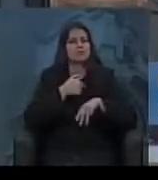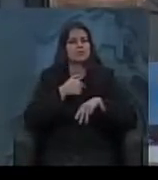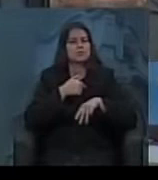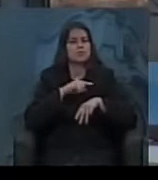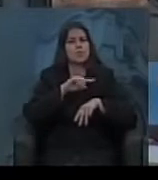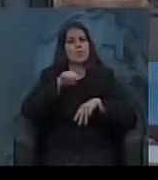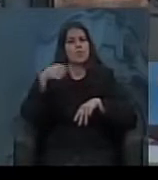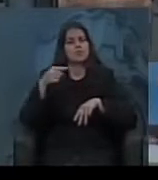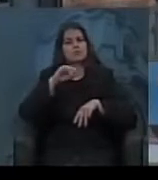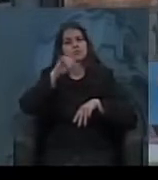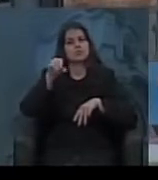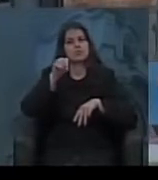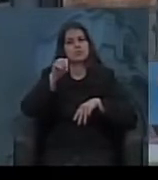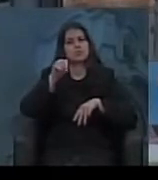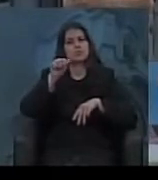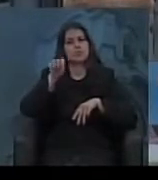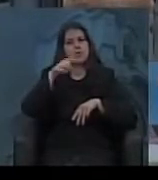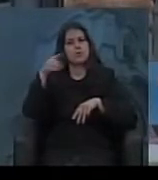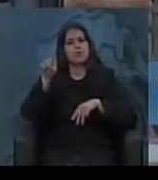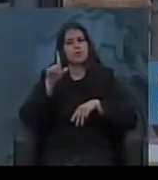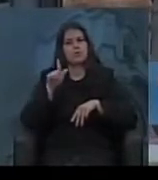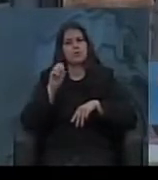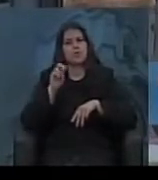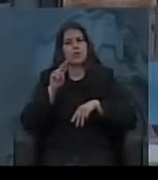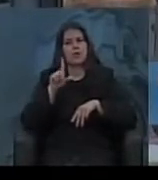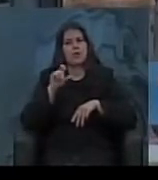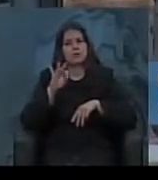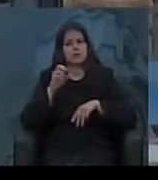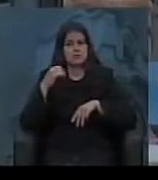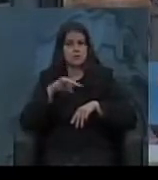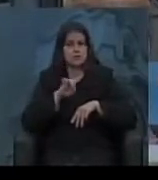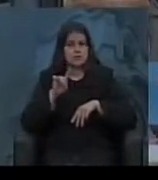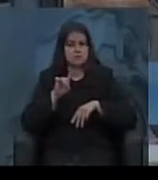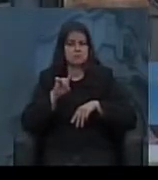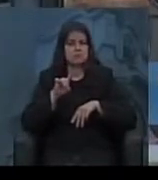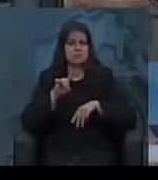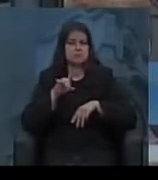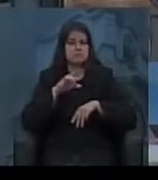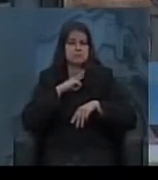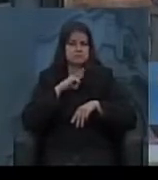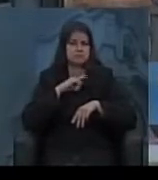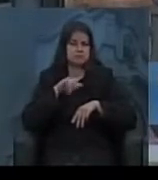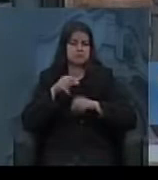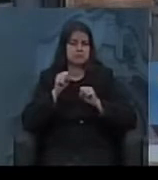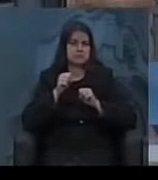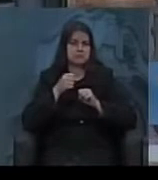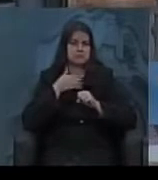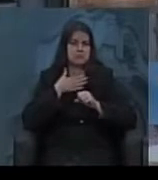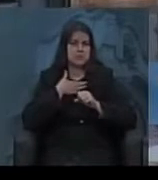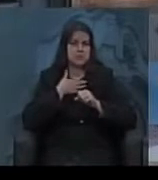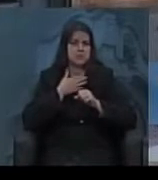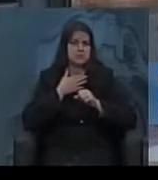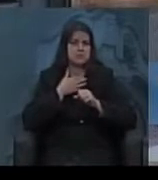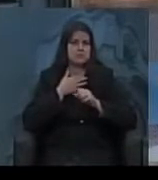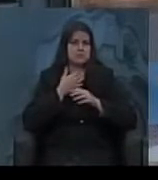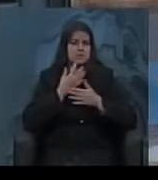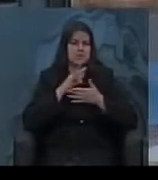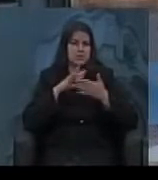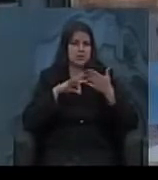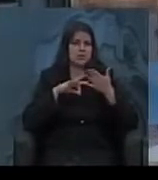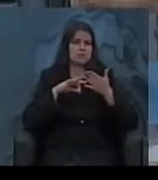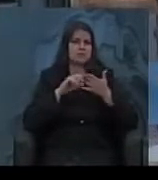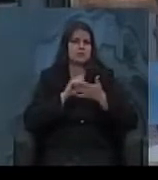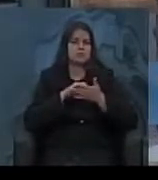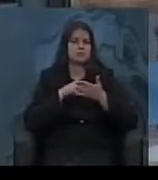presidente Jango, João Gulati. Uma oportunidade, de repente, se a Câmara tiver, a minha tese de doutorado foi sobre o presidente João Gulati,